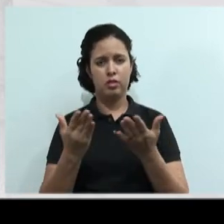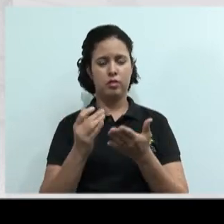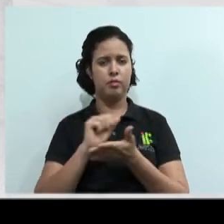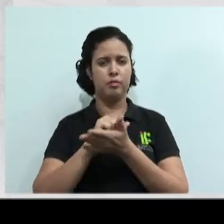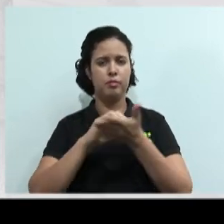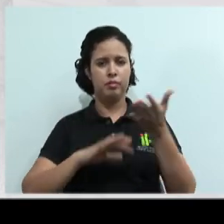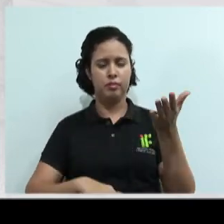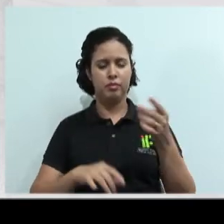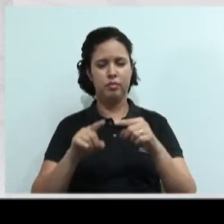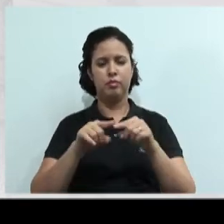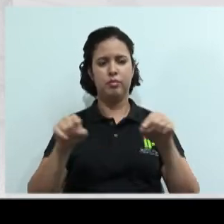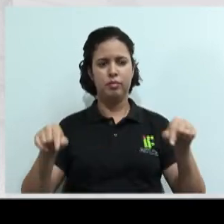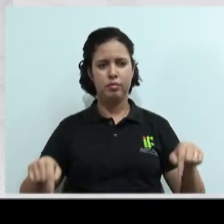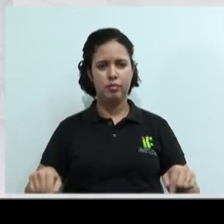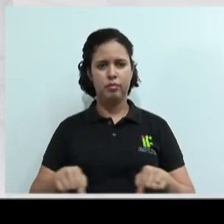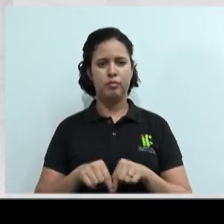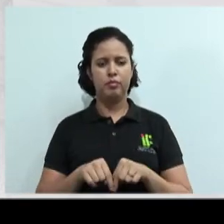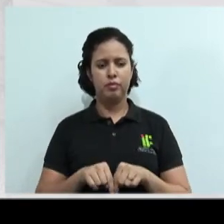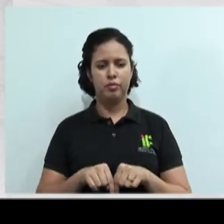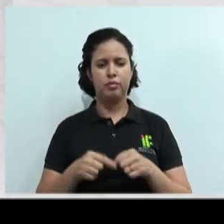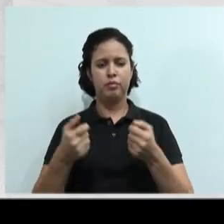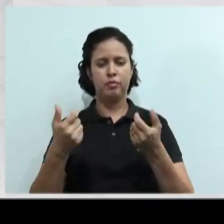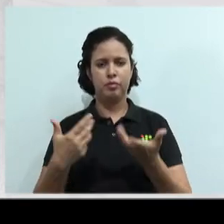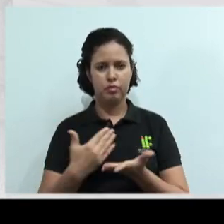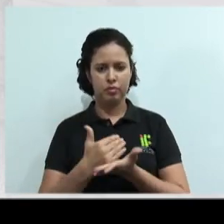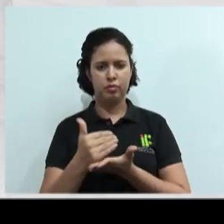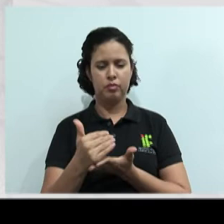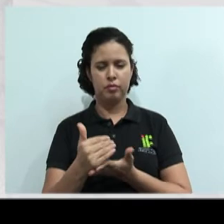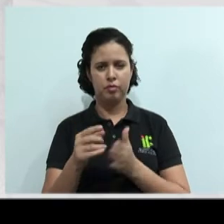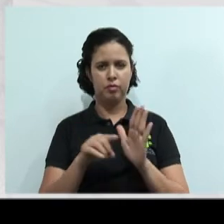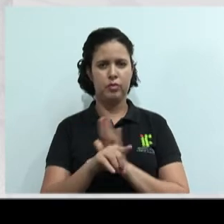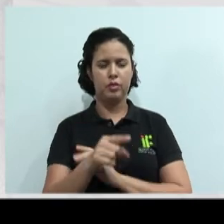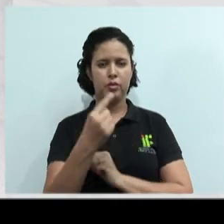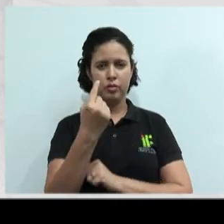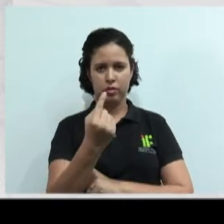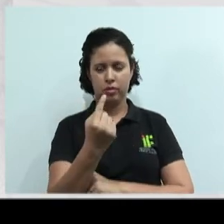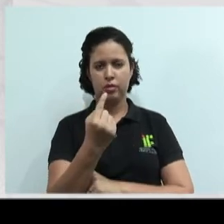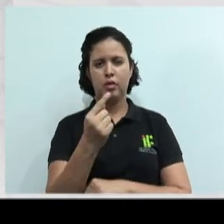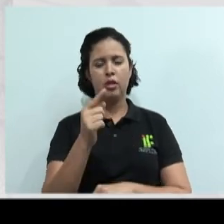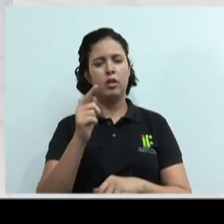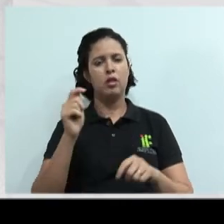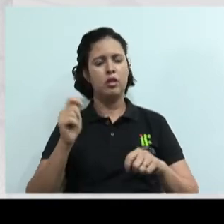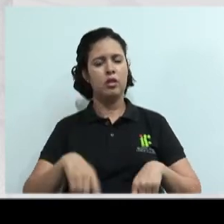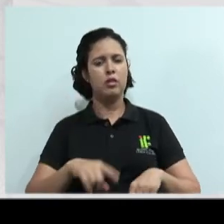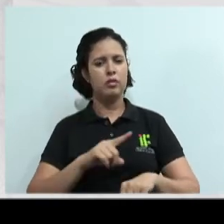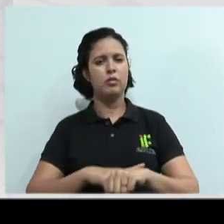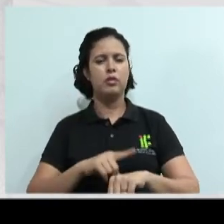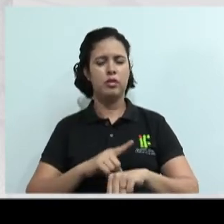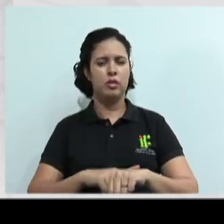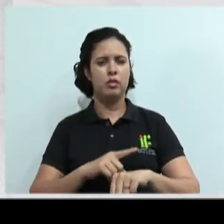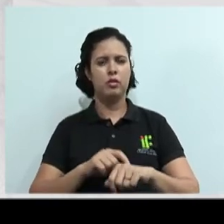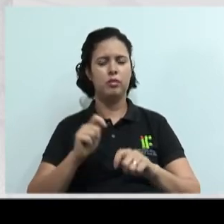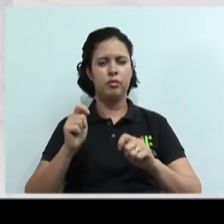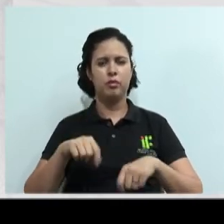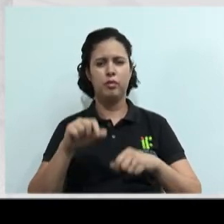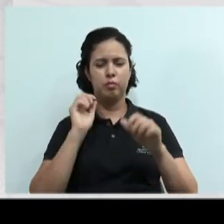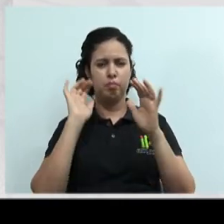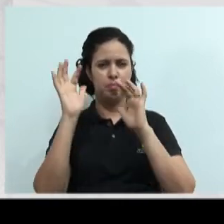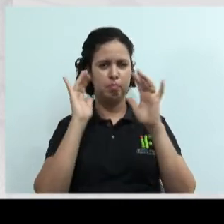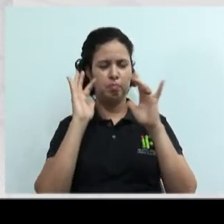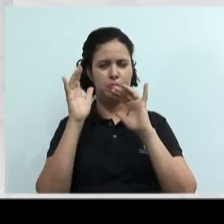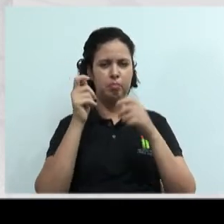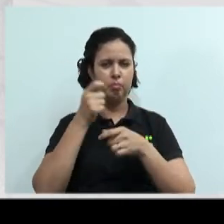atividade de sala e nós vamos começar com a questão 1. Creio que deu um tempo bacana aí para você pensar um pouco, né?